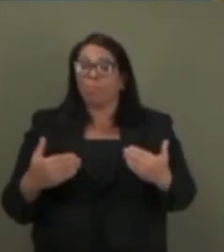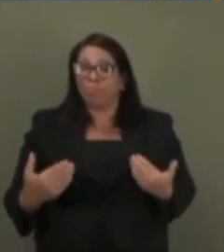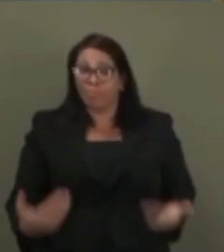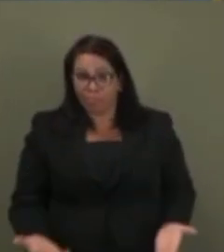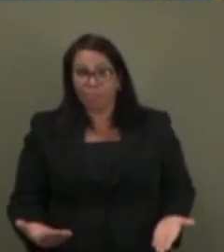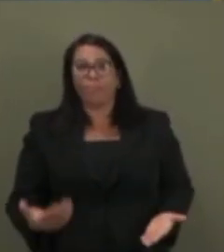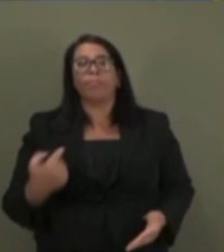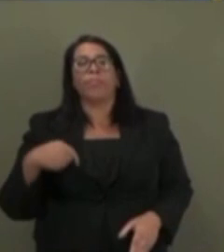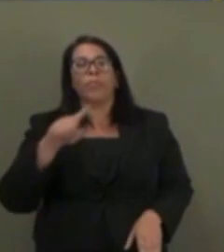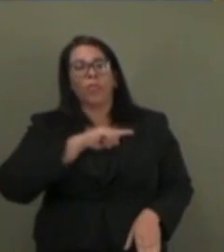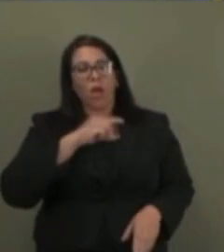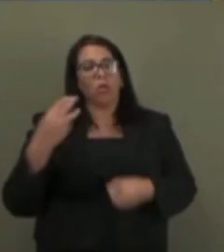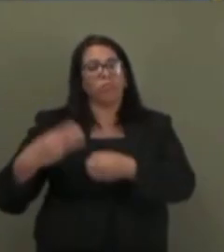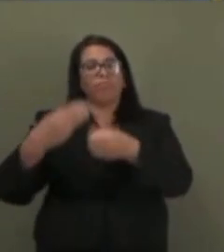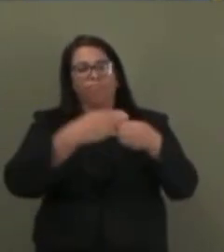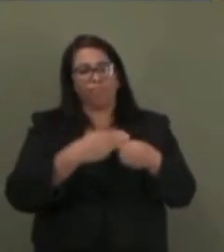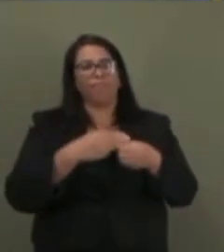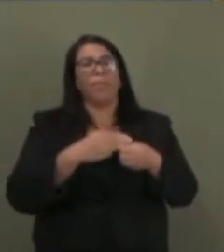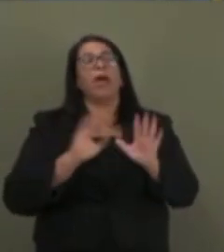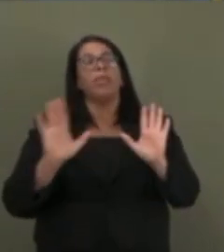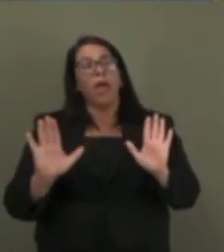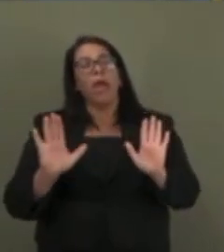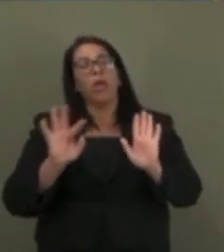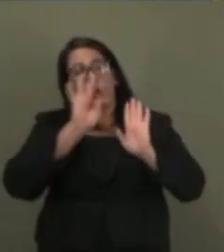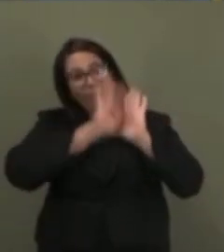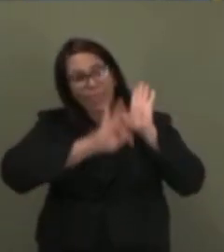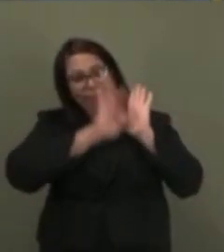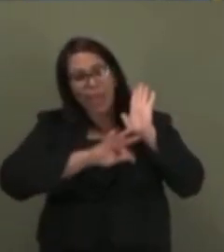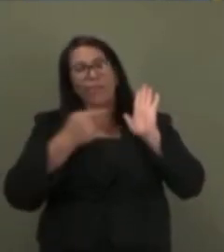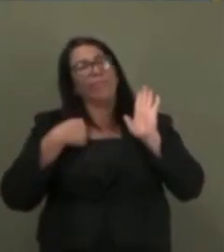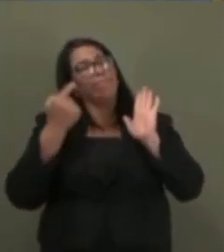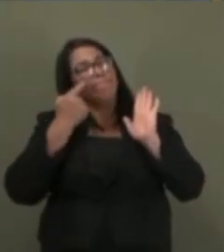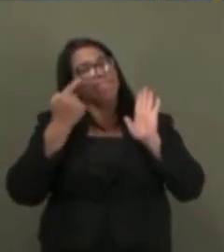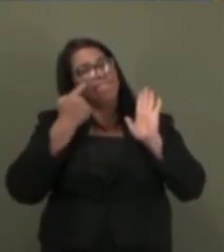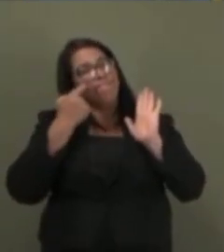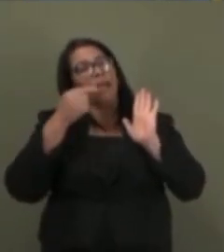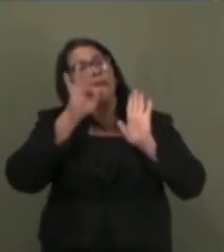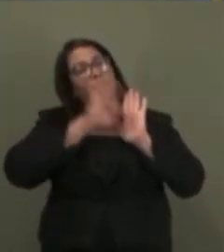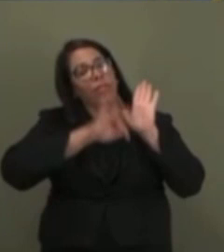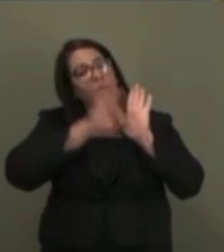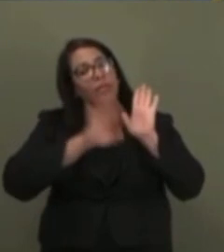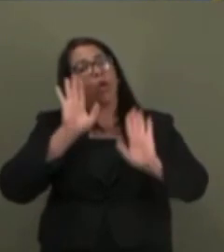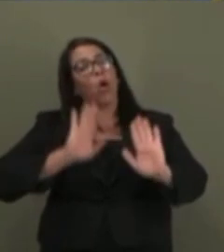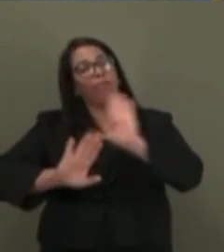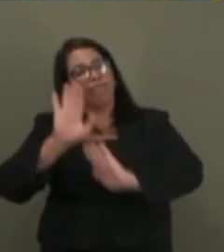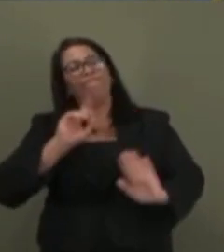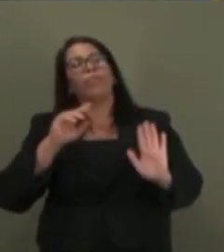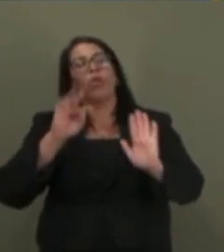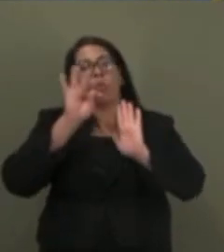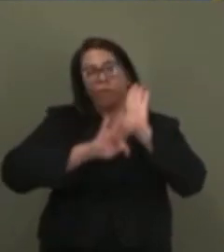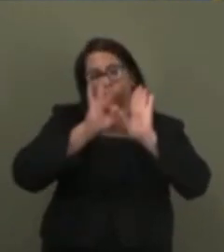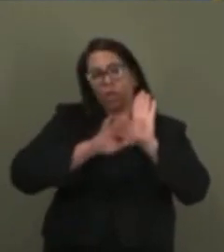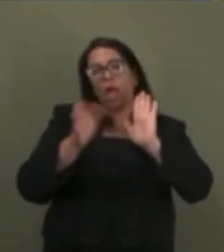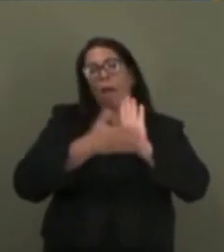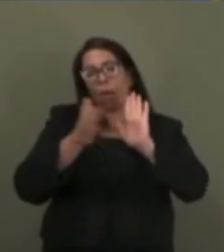nós, municipalistas, temos ressalva quanto ao texto da PEC 45, caminhada a este Senado. As alterações